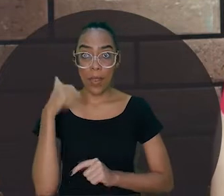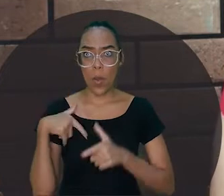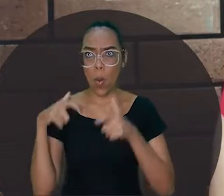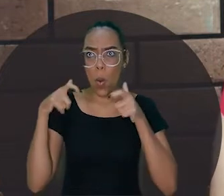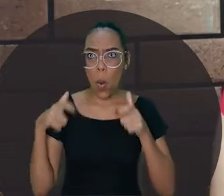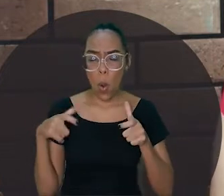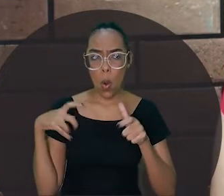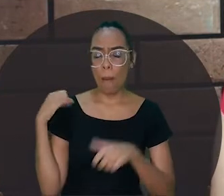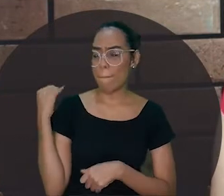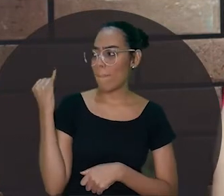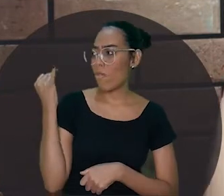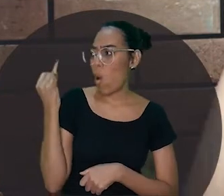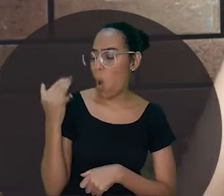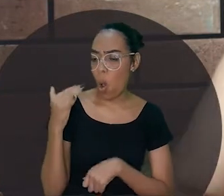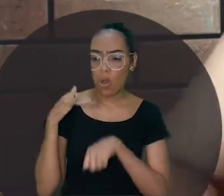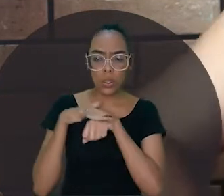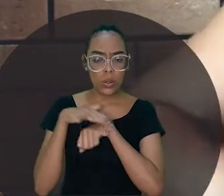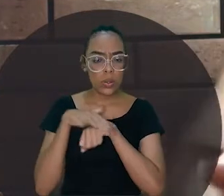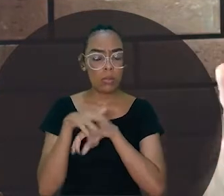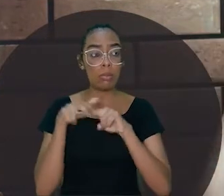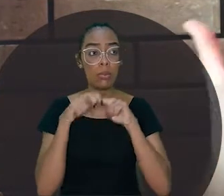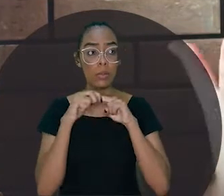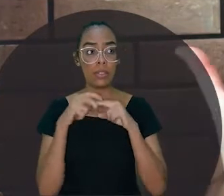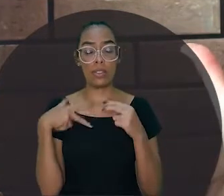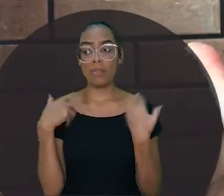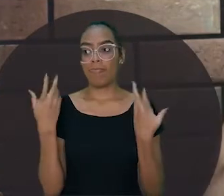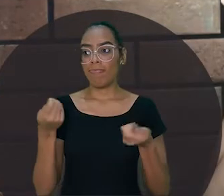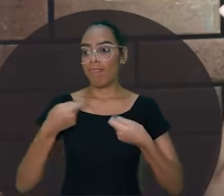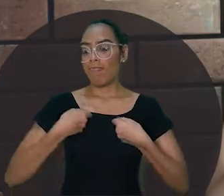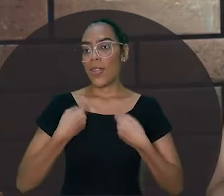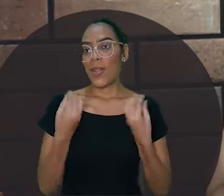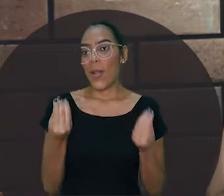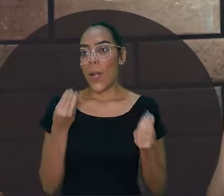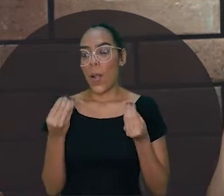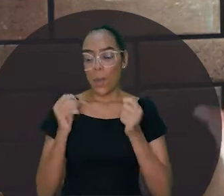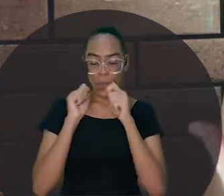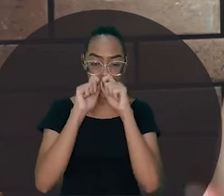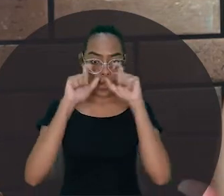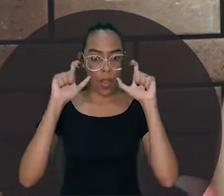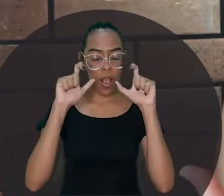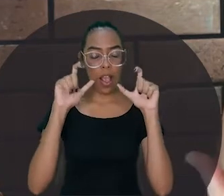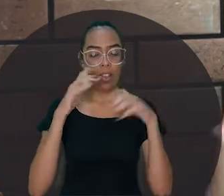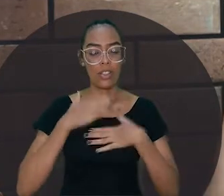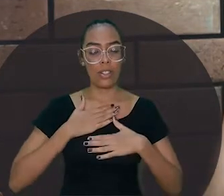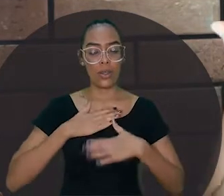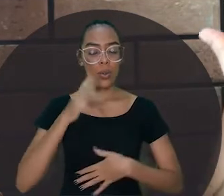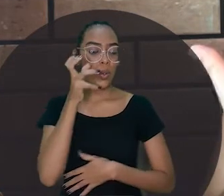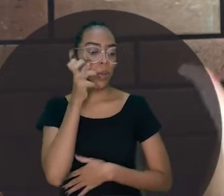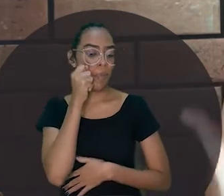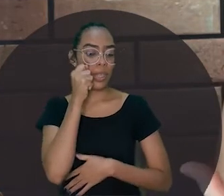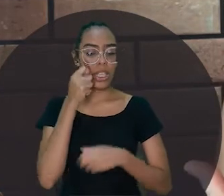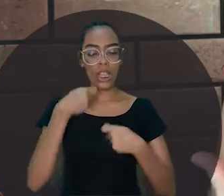onde estava a noite. Ele ficou uriçado com a possibilidade de poder dormir, de poder